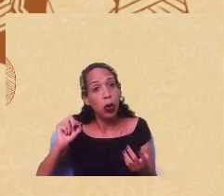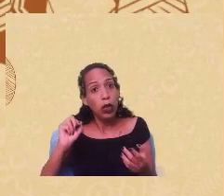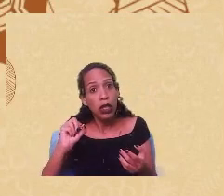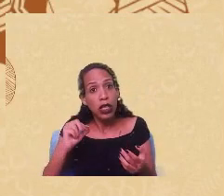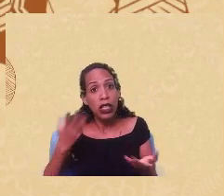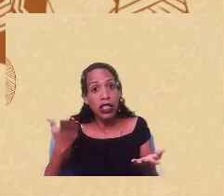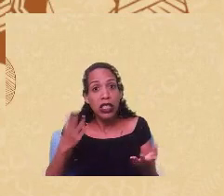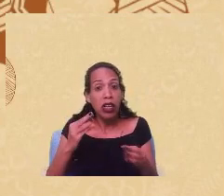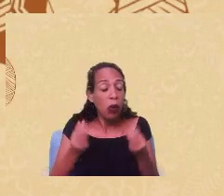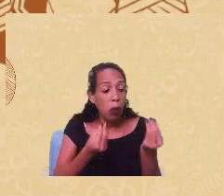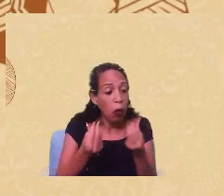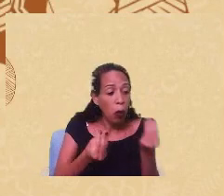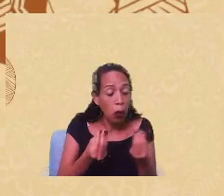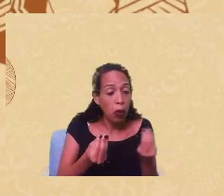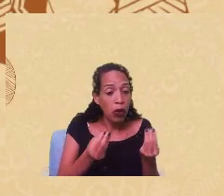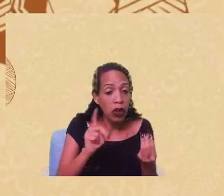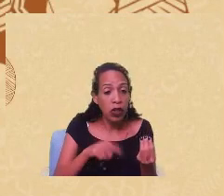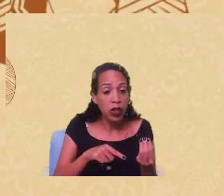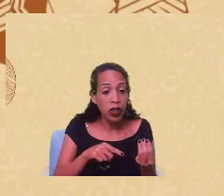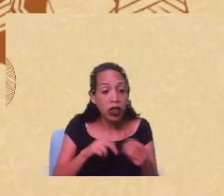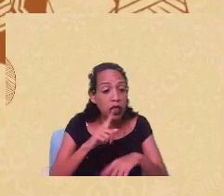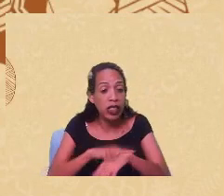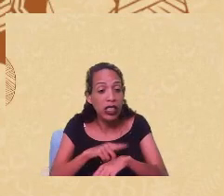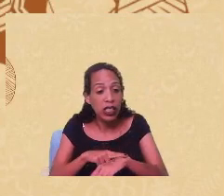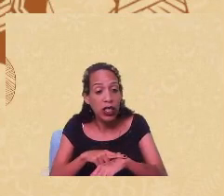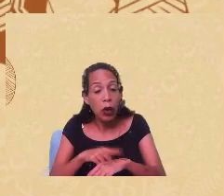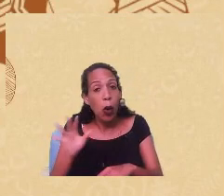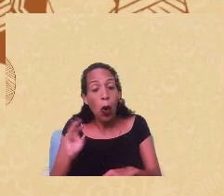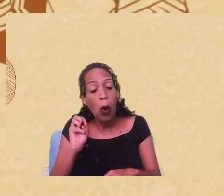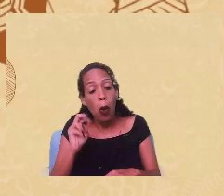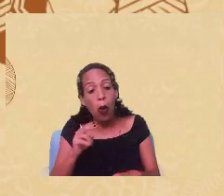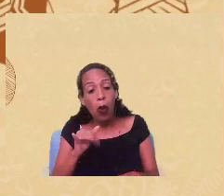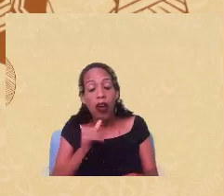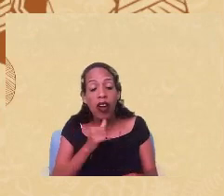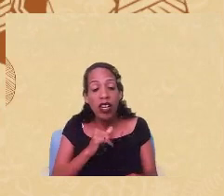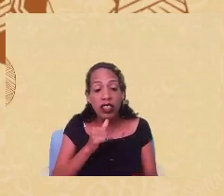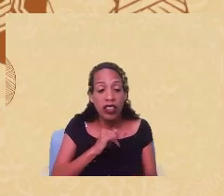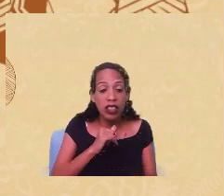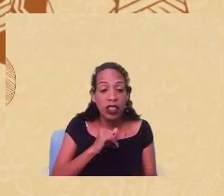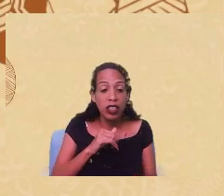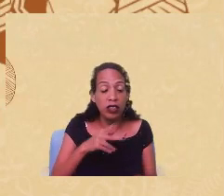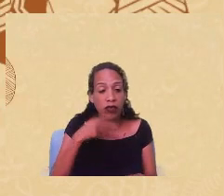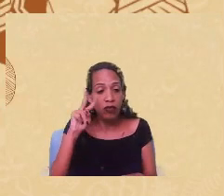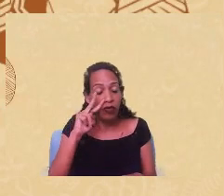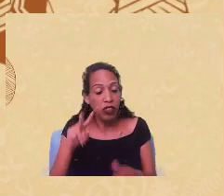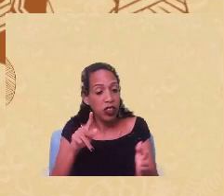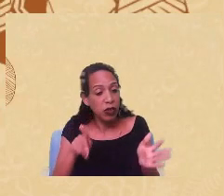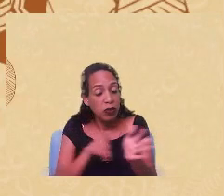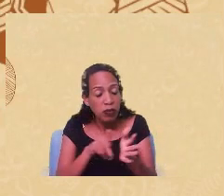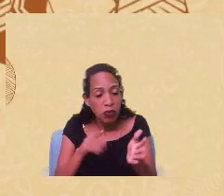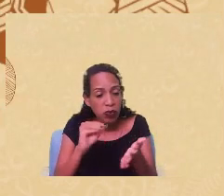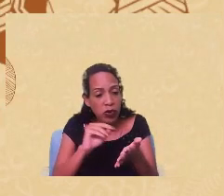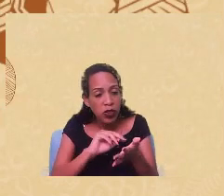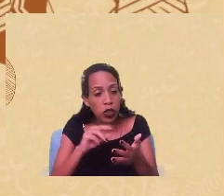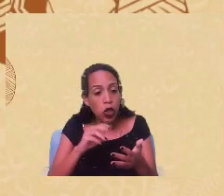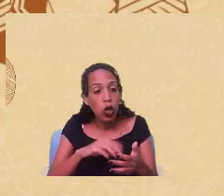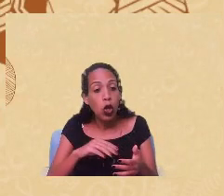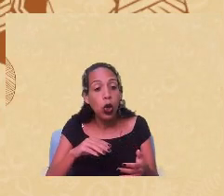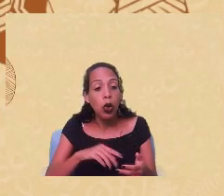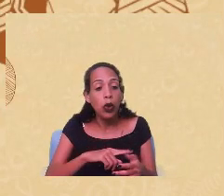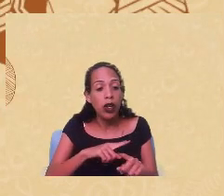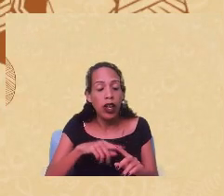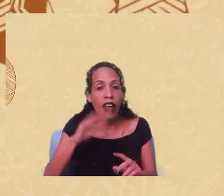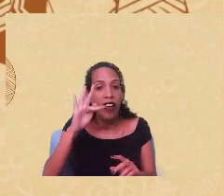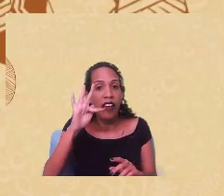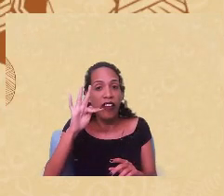jeito ou durar determinado tempo? Ou, por exemplo, eu já vi algumas publicações que vão falar de que durante o período fértil, a vida